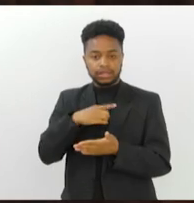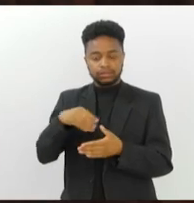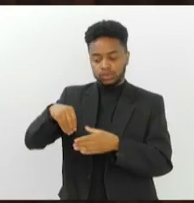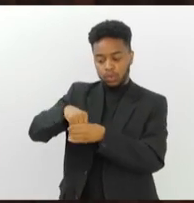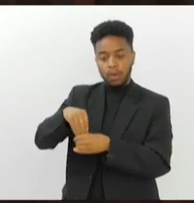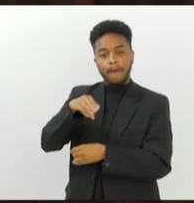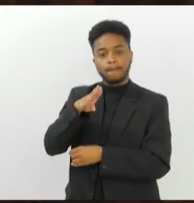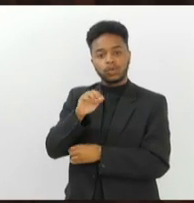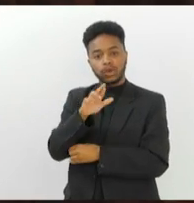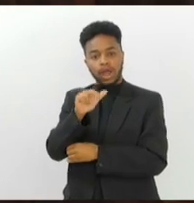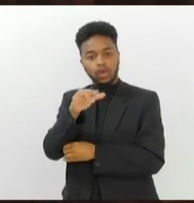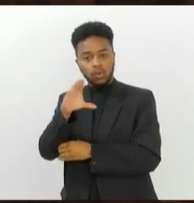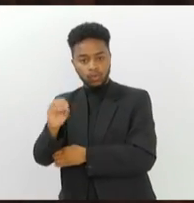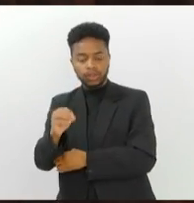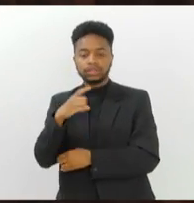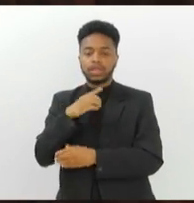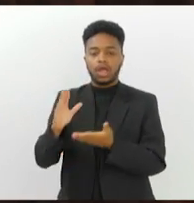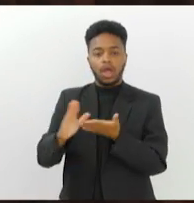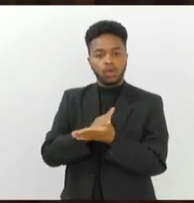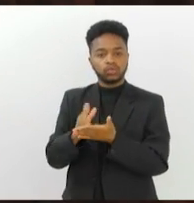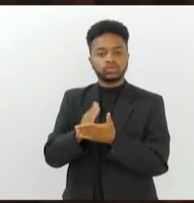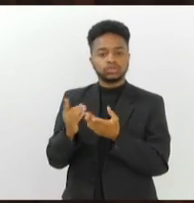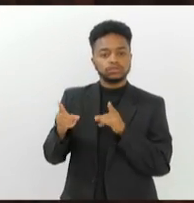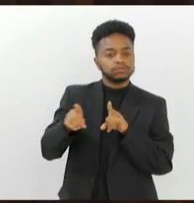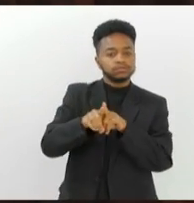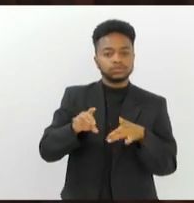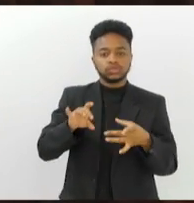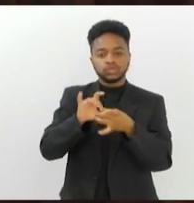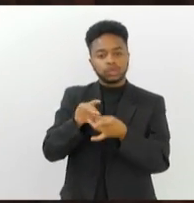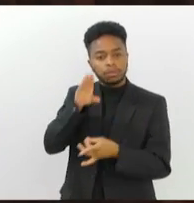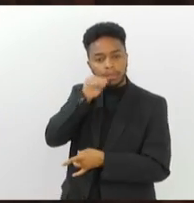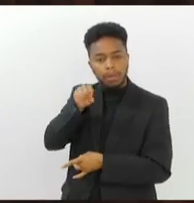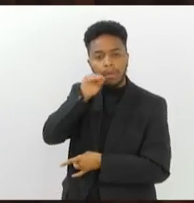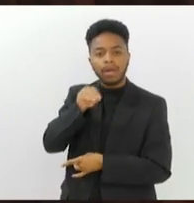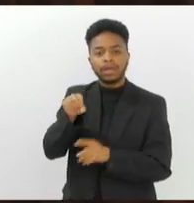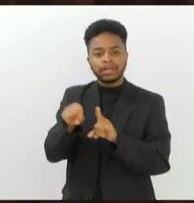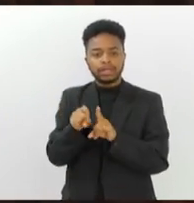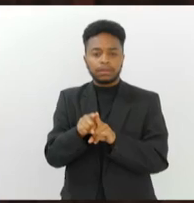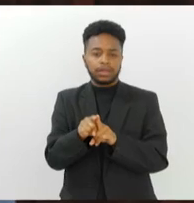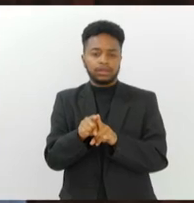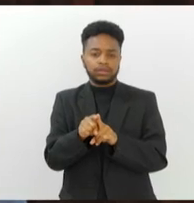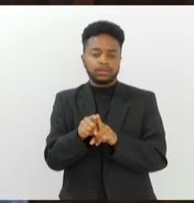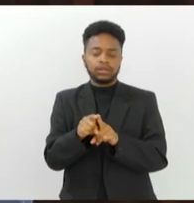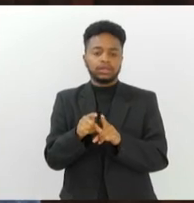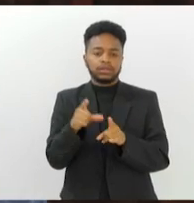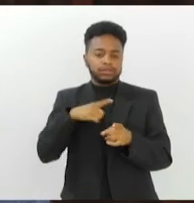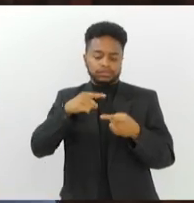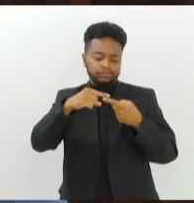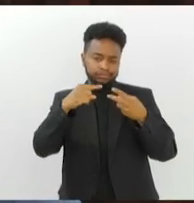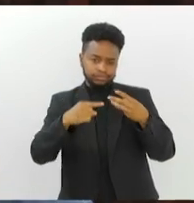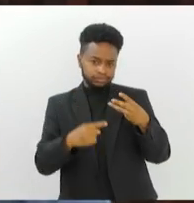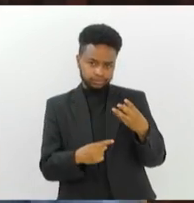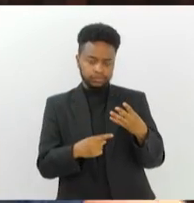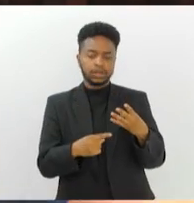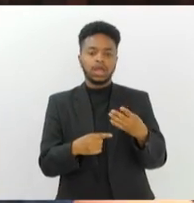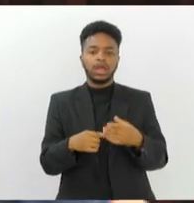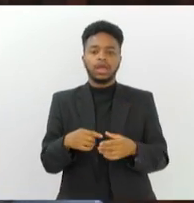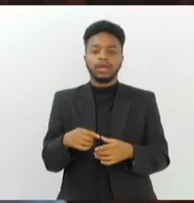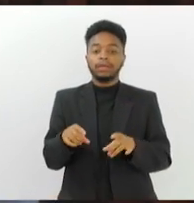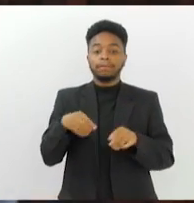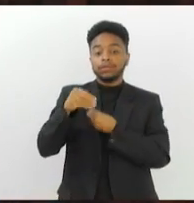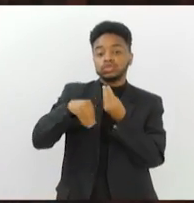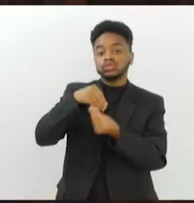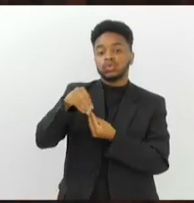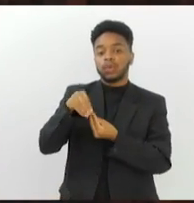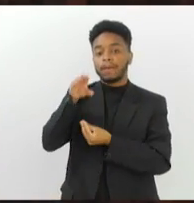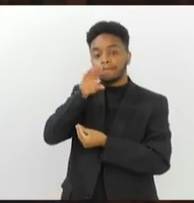espetáculos com palavras, como Draguinho, o Esperando Beltrano, o Fulano e Cicrano, onde mescla palavra